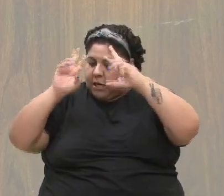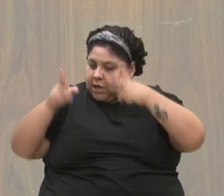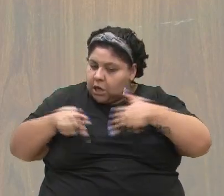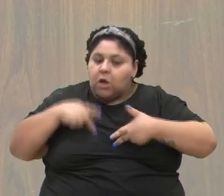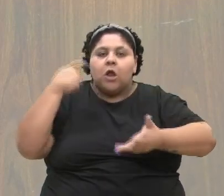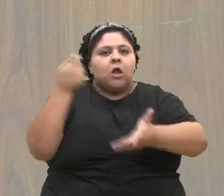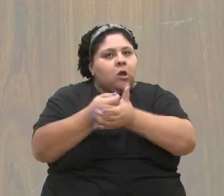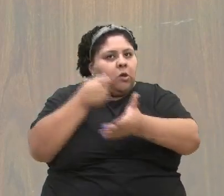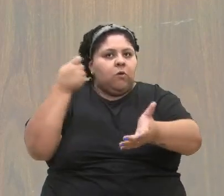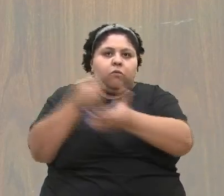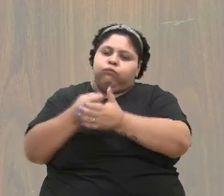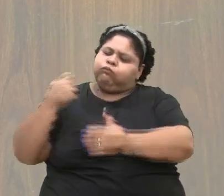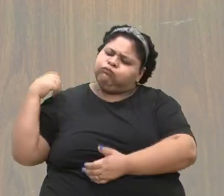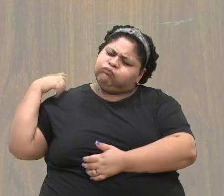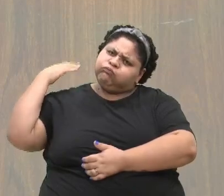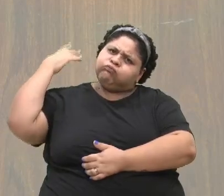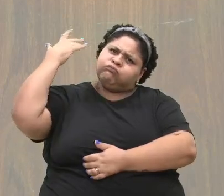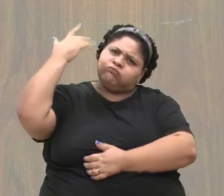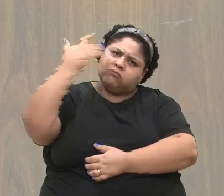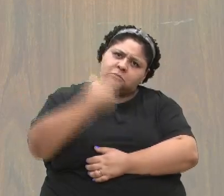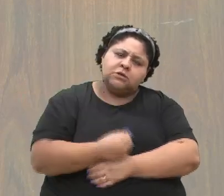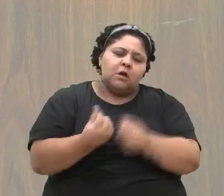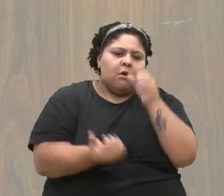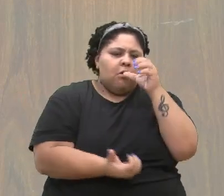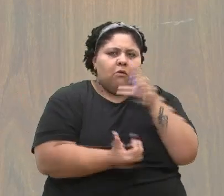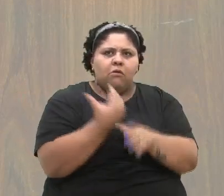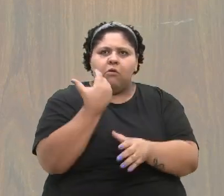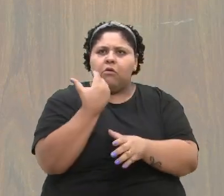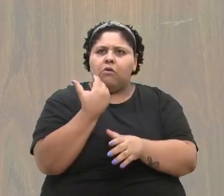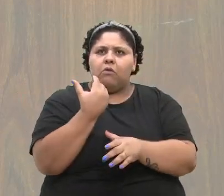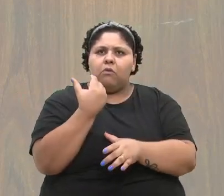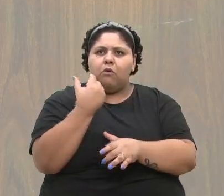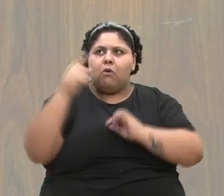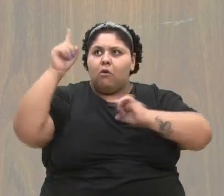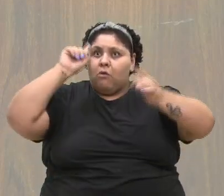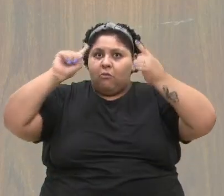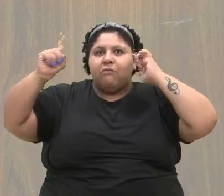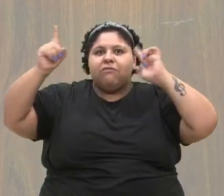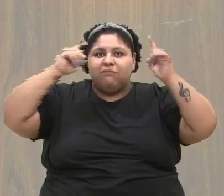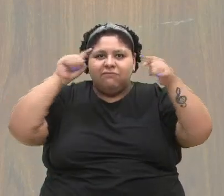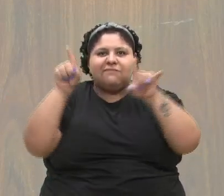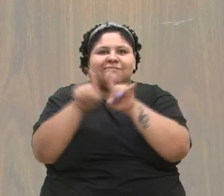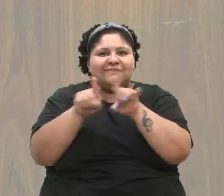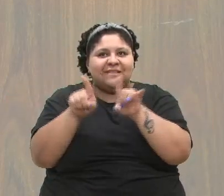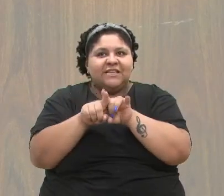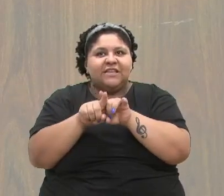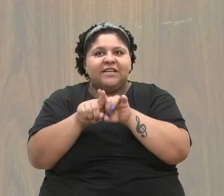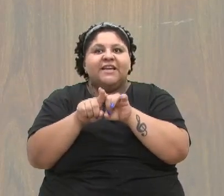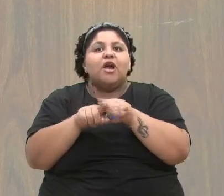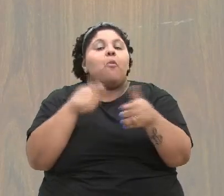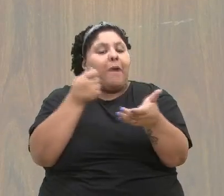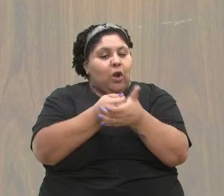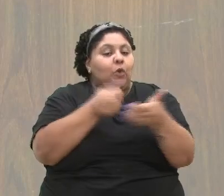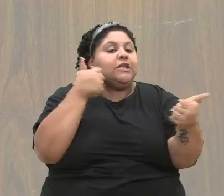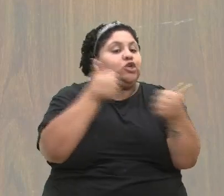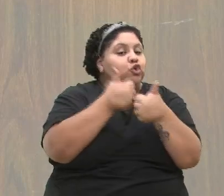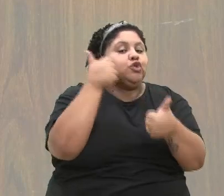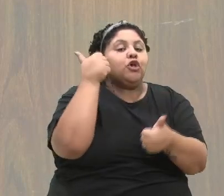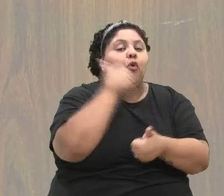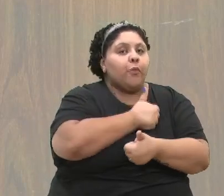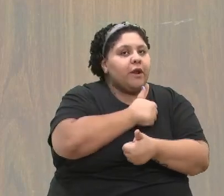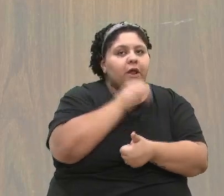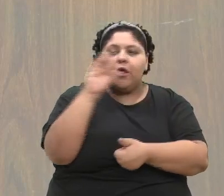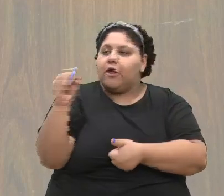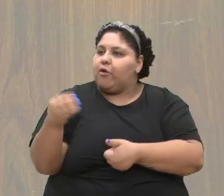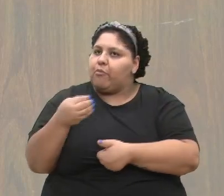luta histórica, uma luta que gerou muitos frutos. Então, você já vem de uma luta de mulheres e, com certeza,